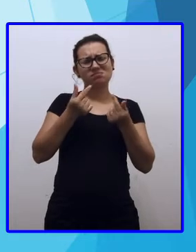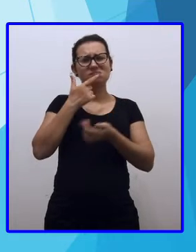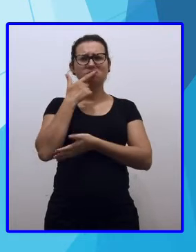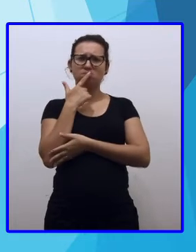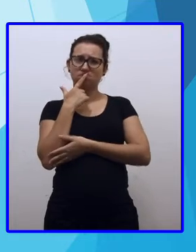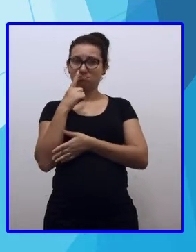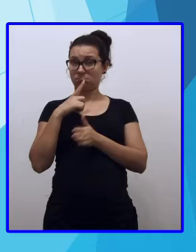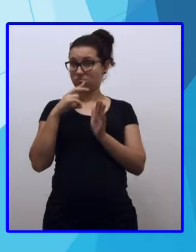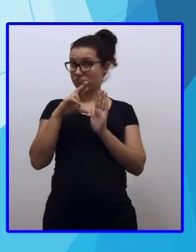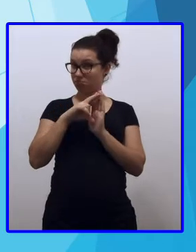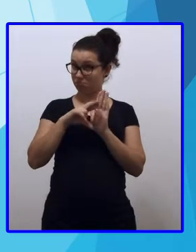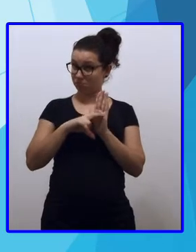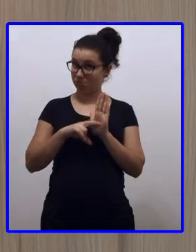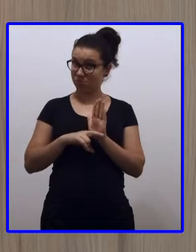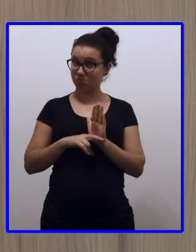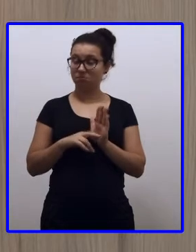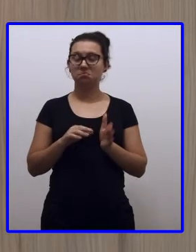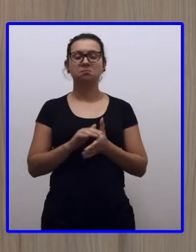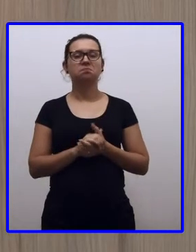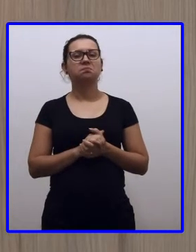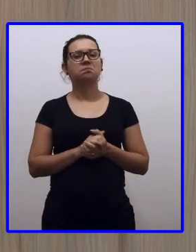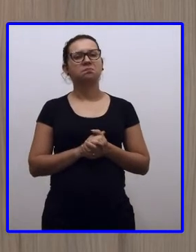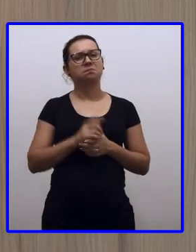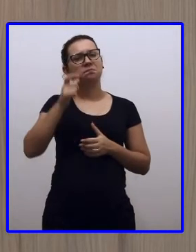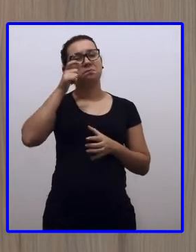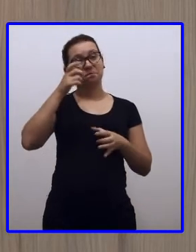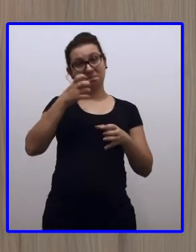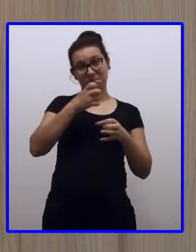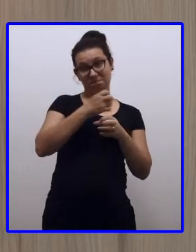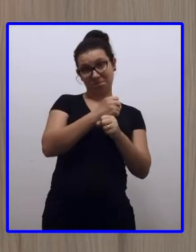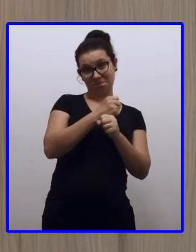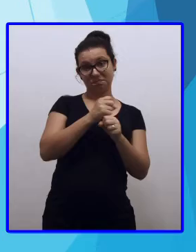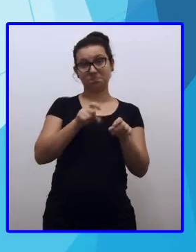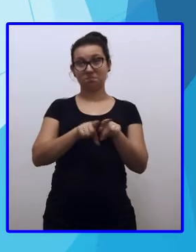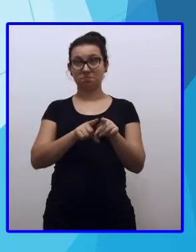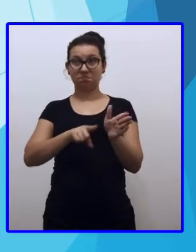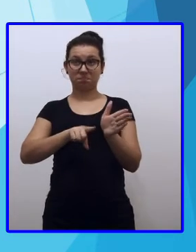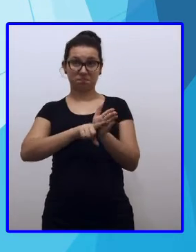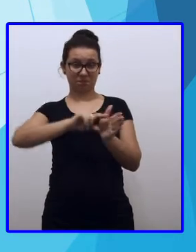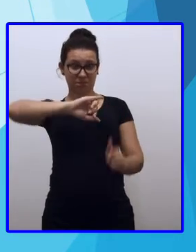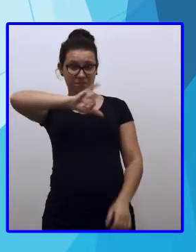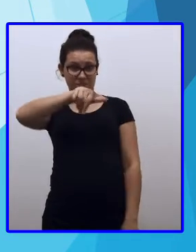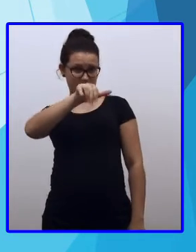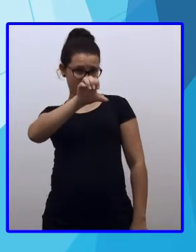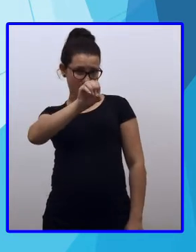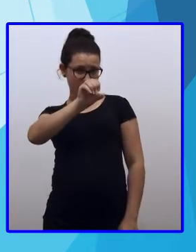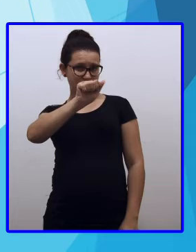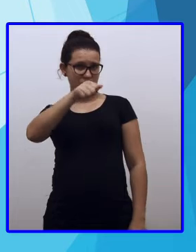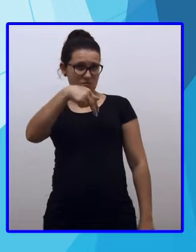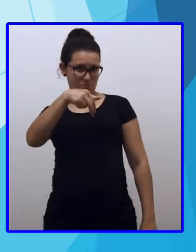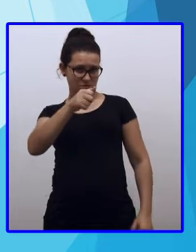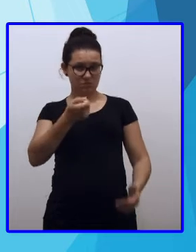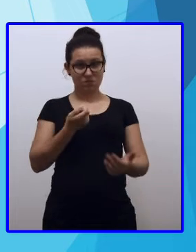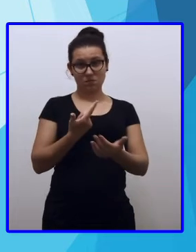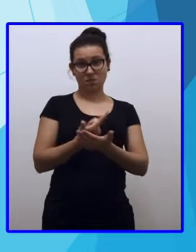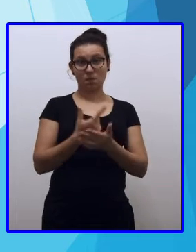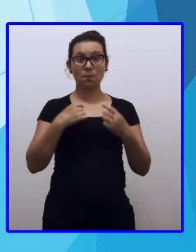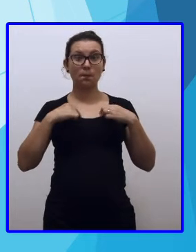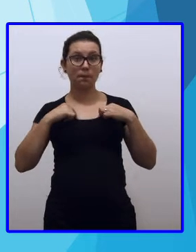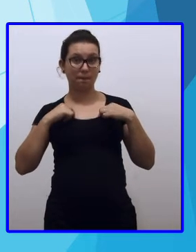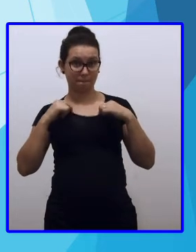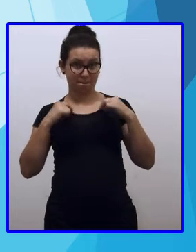Tem regrinha. Vamos lá na adição e subtração. Joana comprou uma blusa por R$ 27